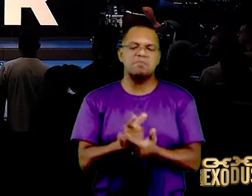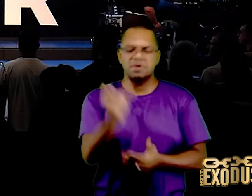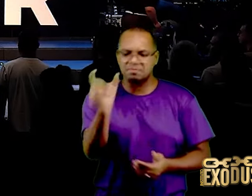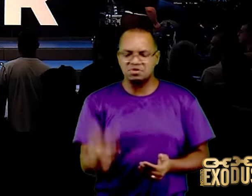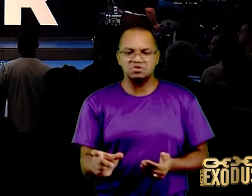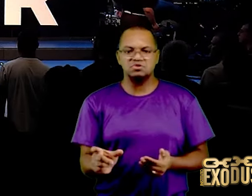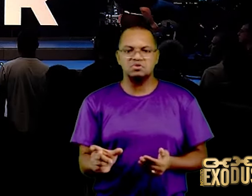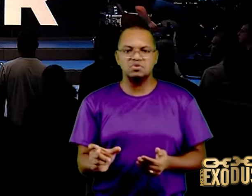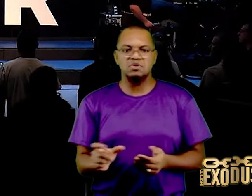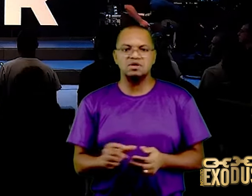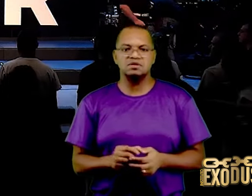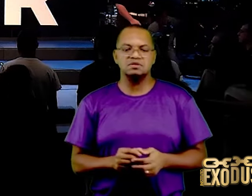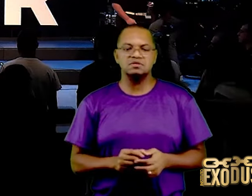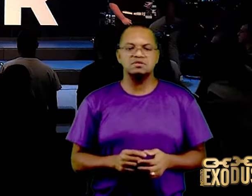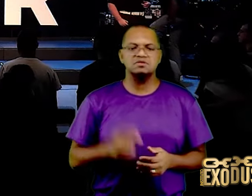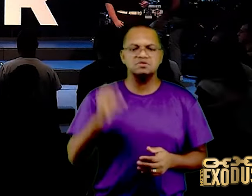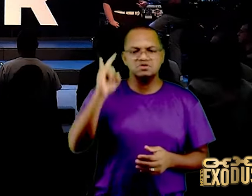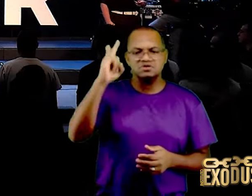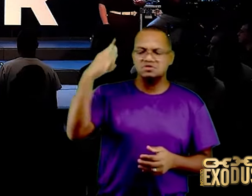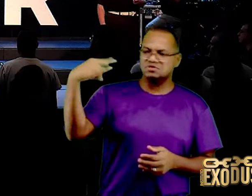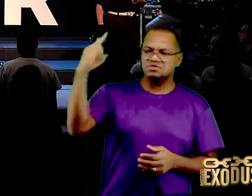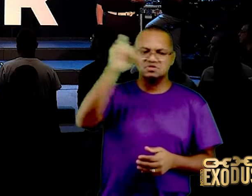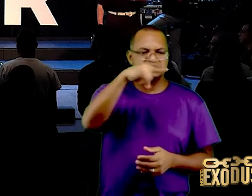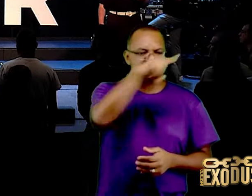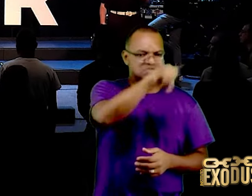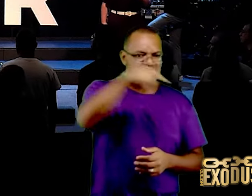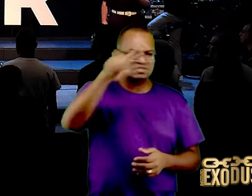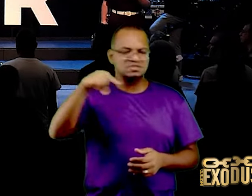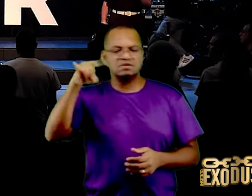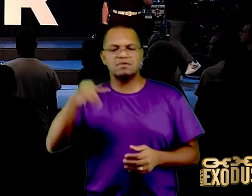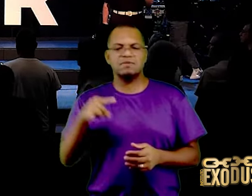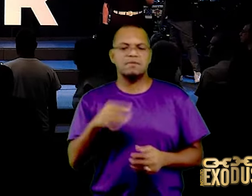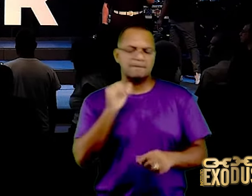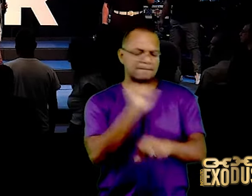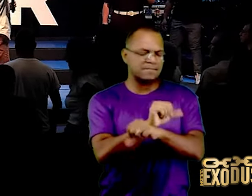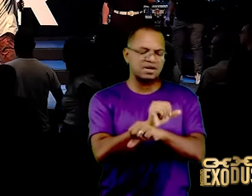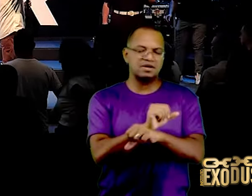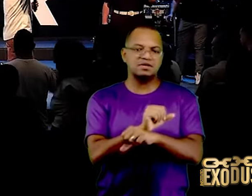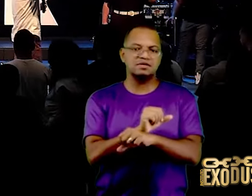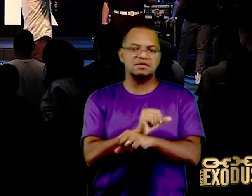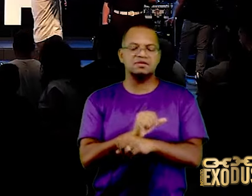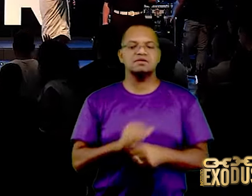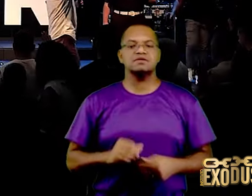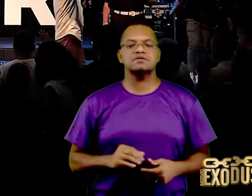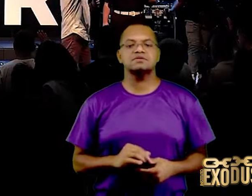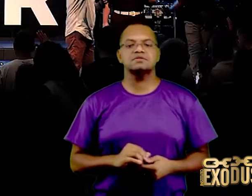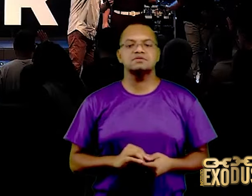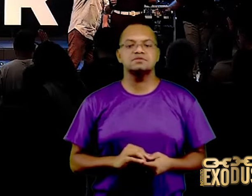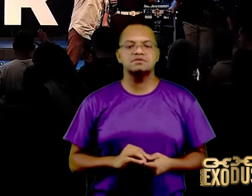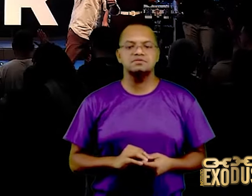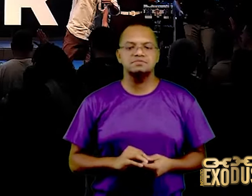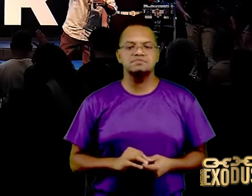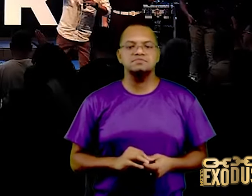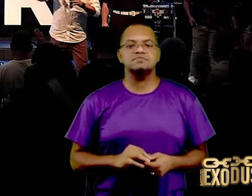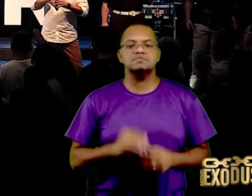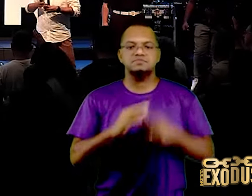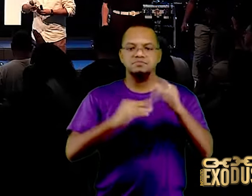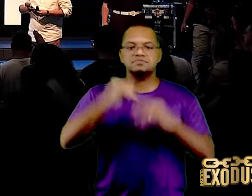parar de tentar seduzir as pessoas com a tua inteligência, é hora de guerrear, levante sua mão, diga assim,